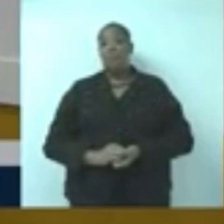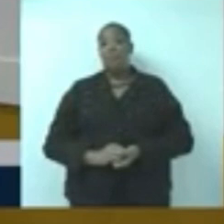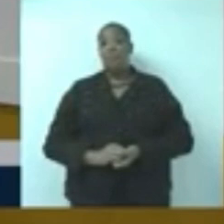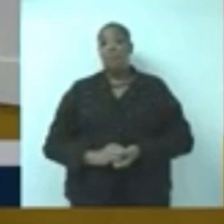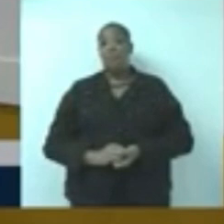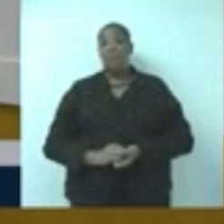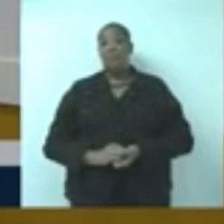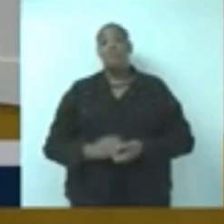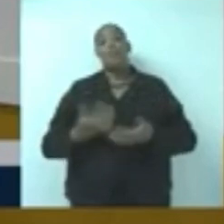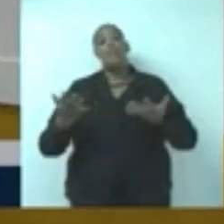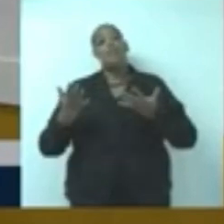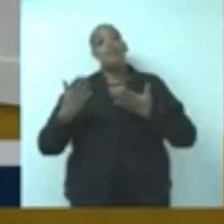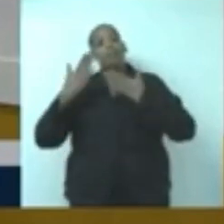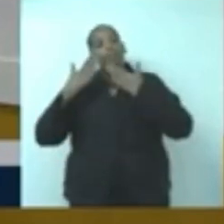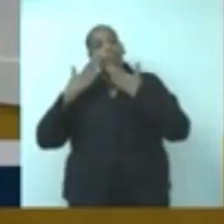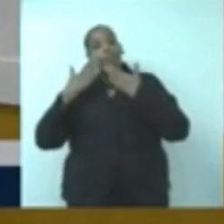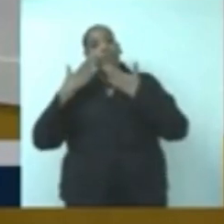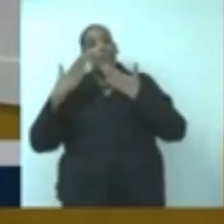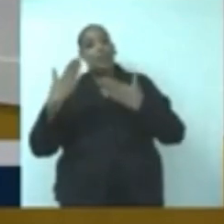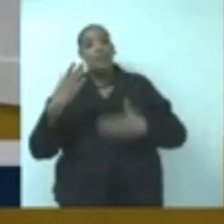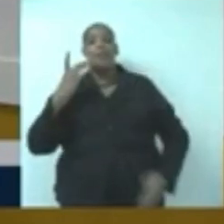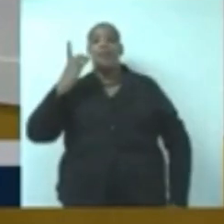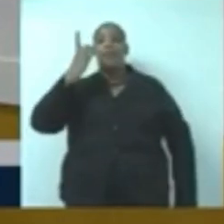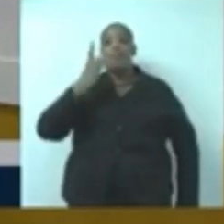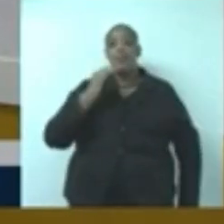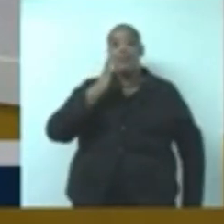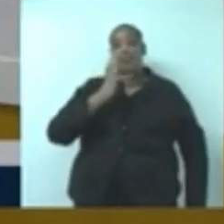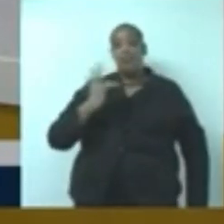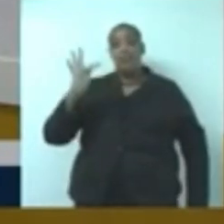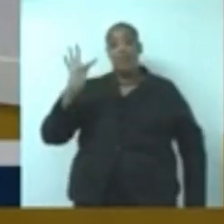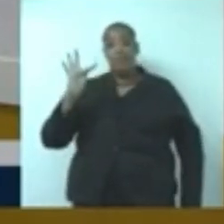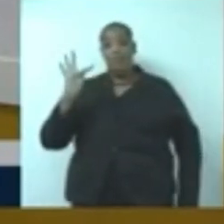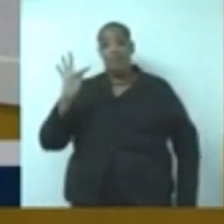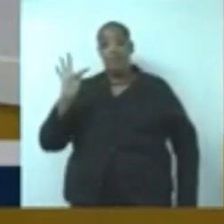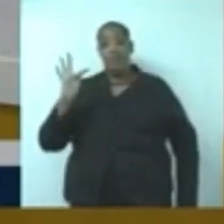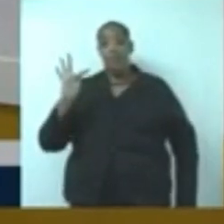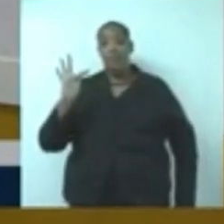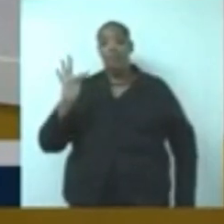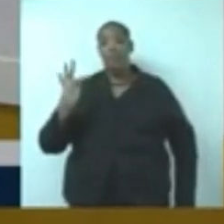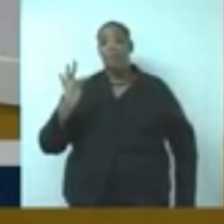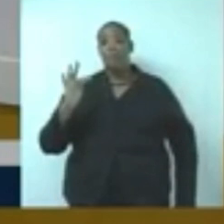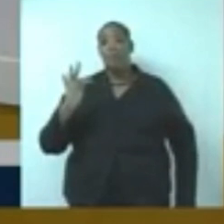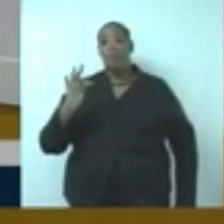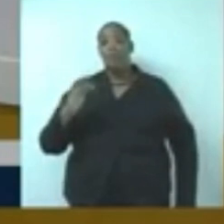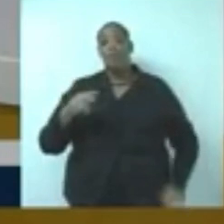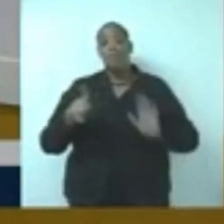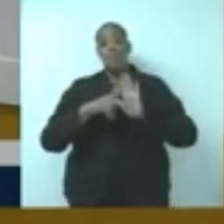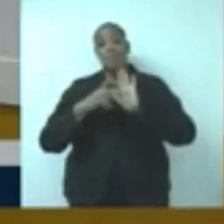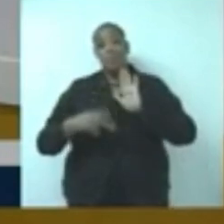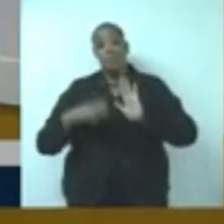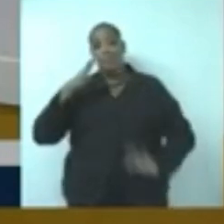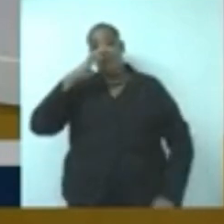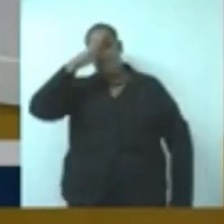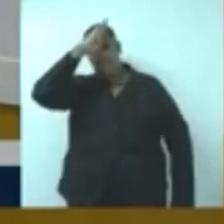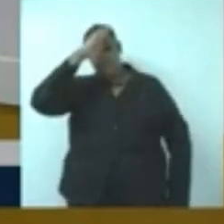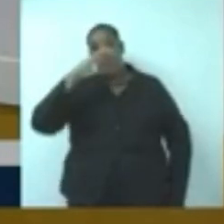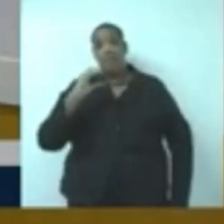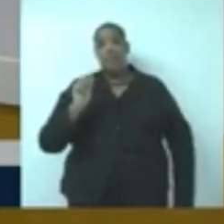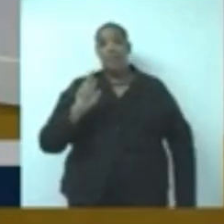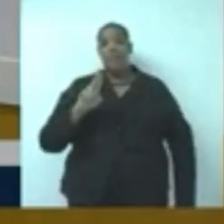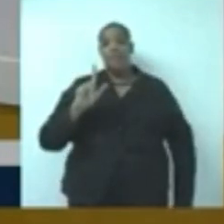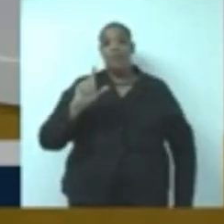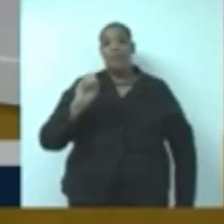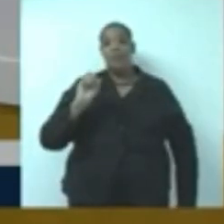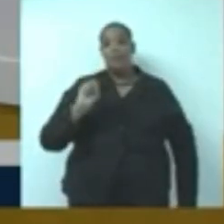Primeiramente, gostaria de agradecer o deputado federal da base bolsonarista, o deputado Carlos